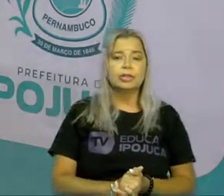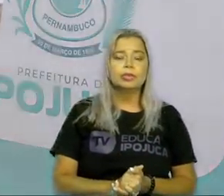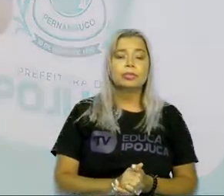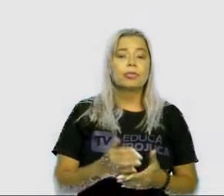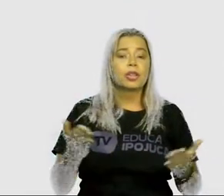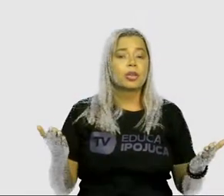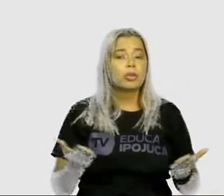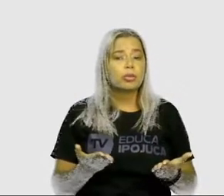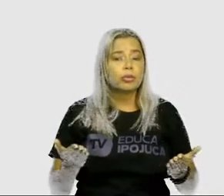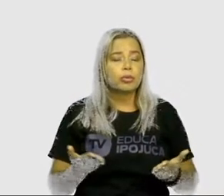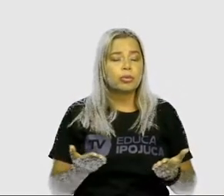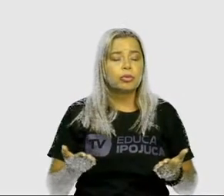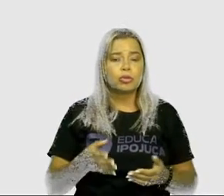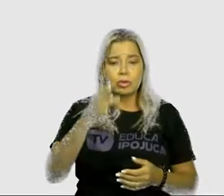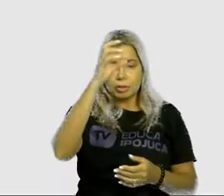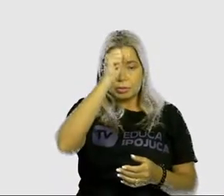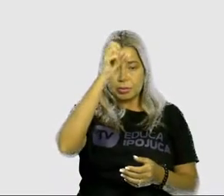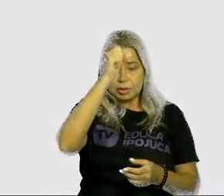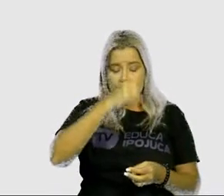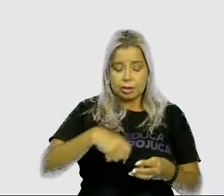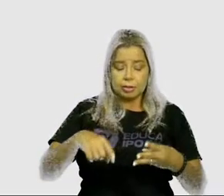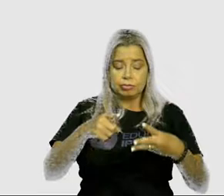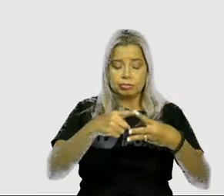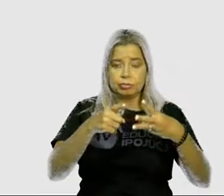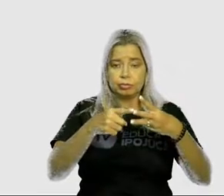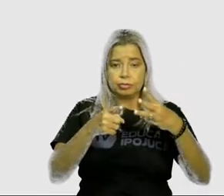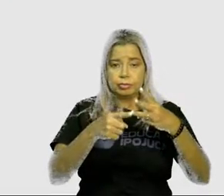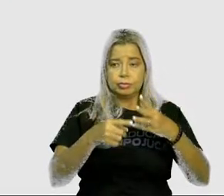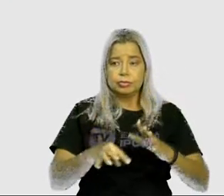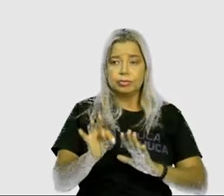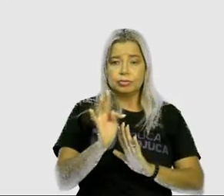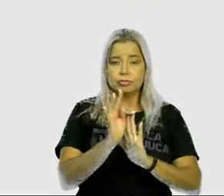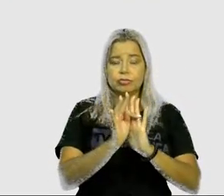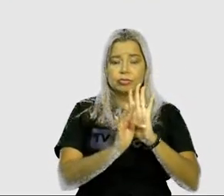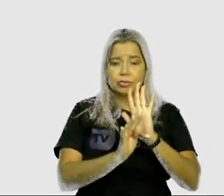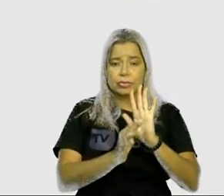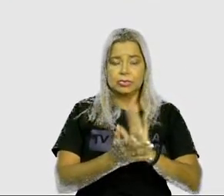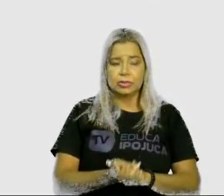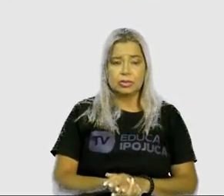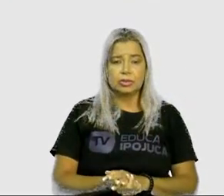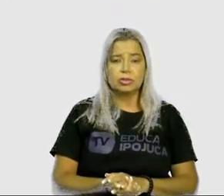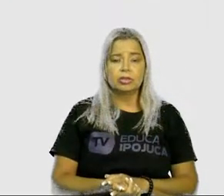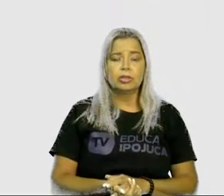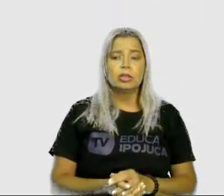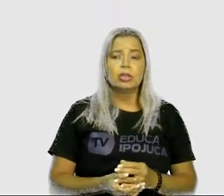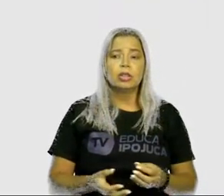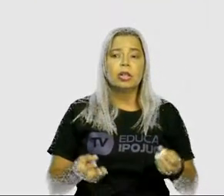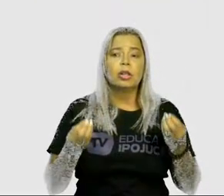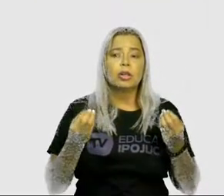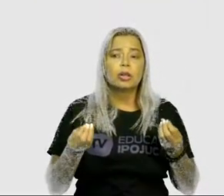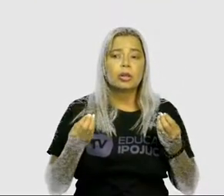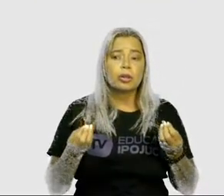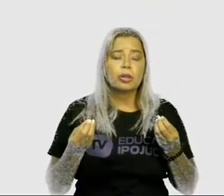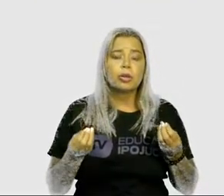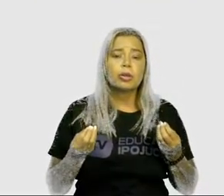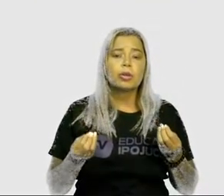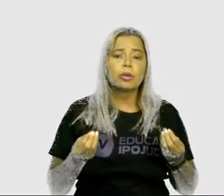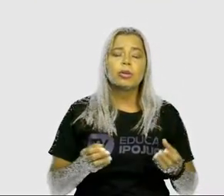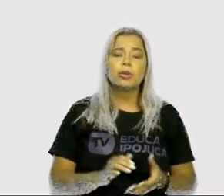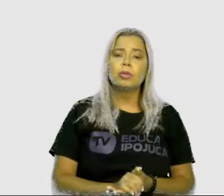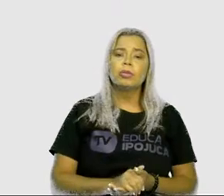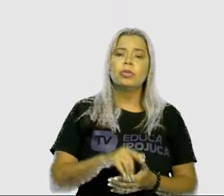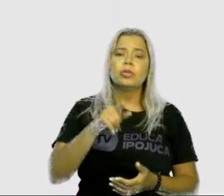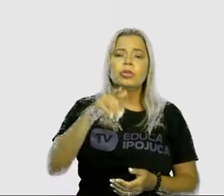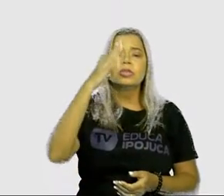Tipos de textos. O que, com quem você se atualiza a respeito dos acontecimentos de sua